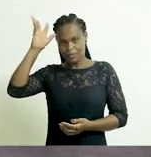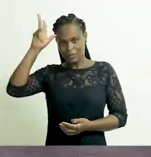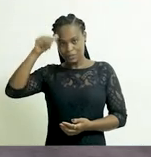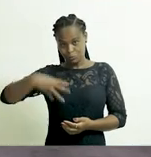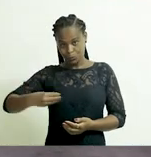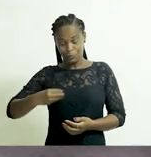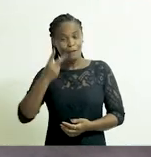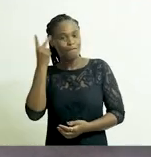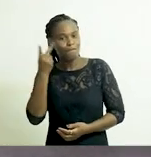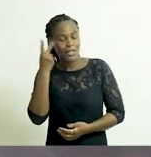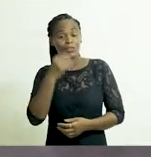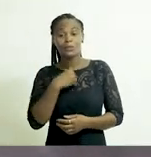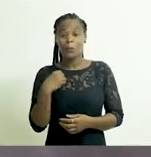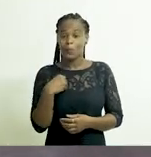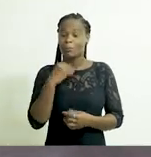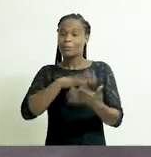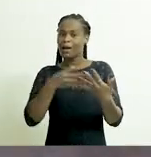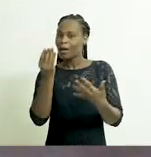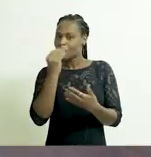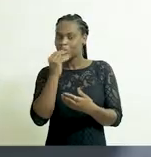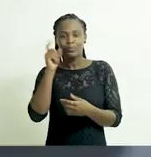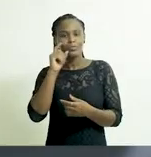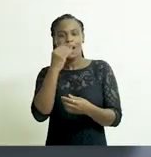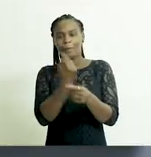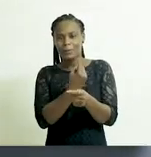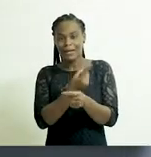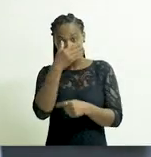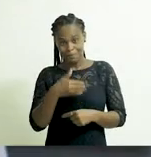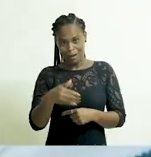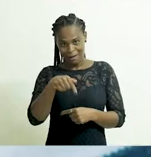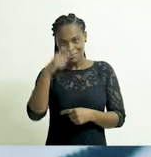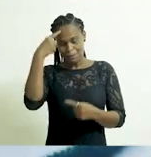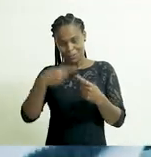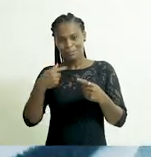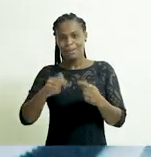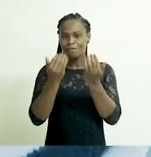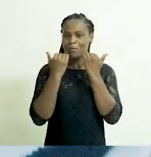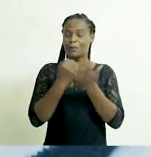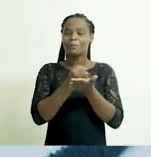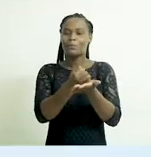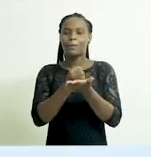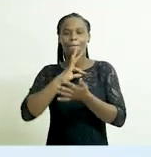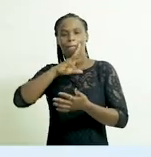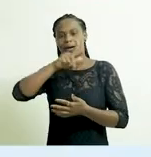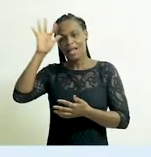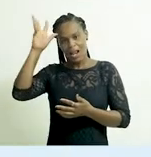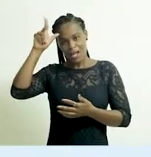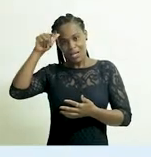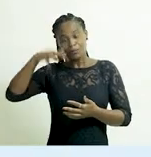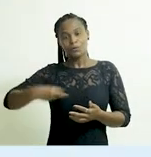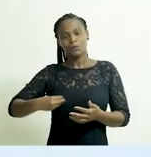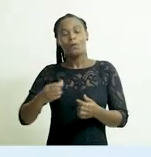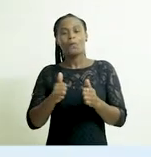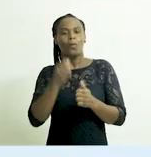Aleitamento materno é vida, é saúde, nutrição e segurança alimentar. A semana tem como objetivos informar e apoiar